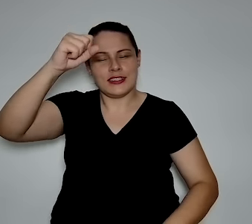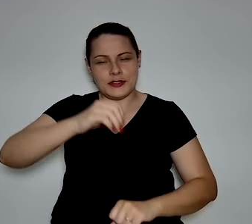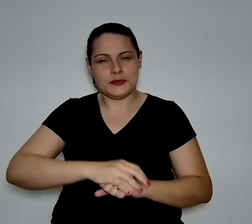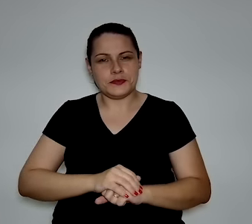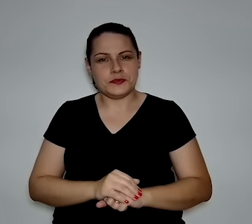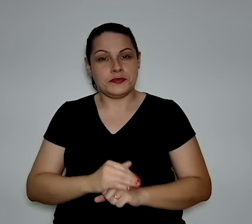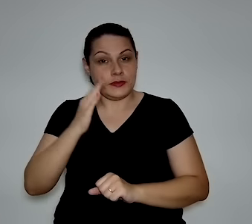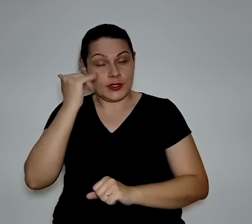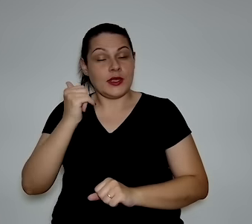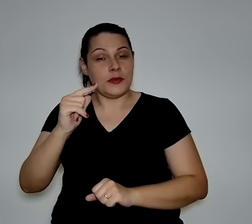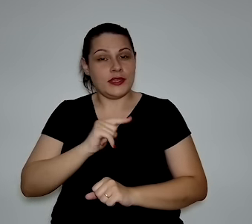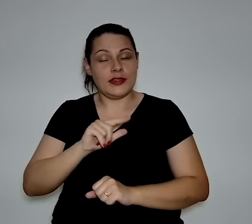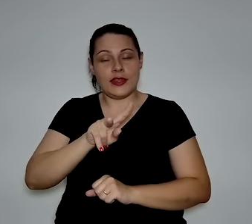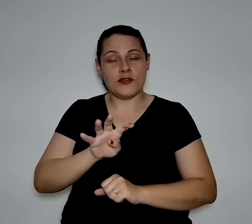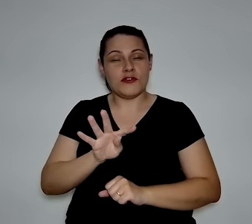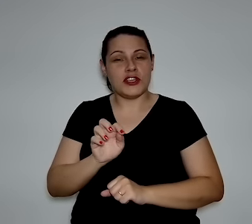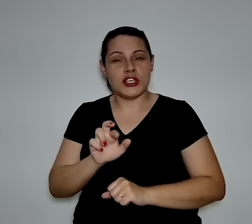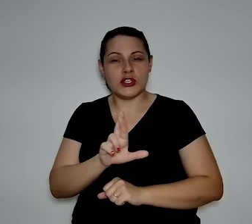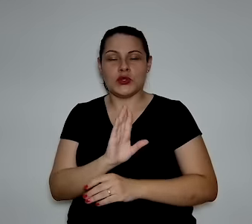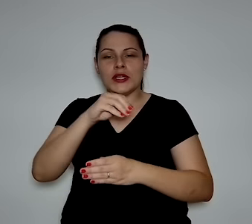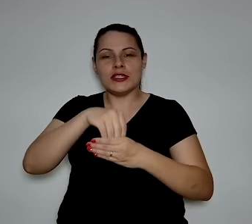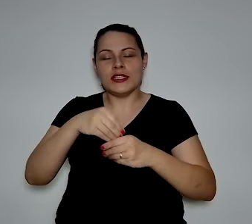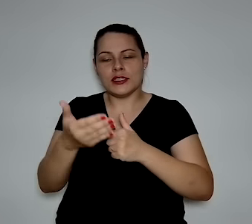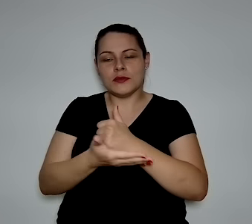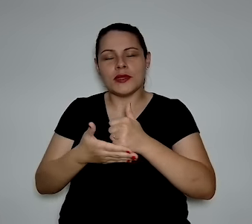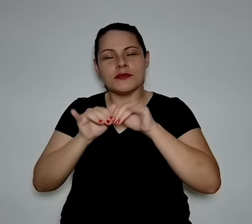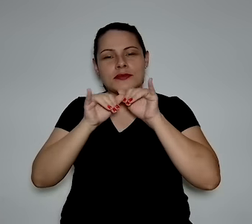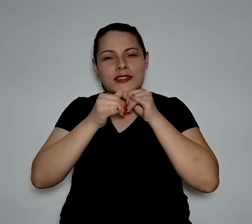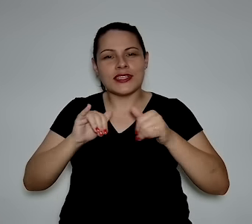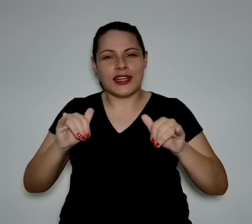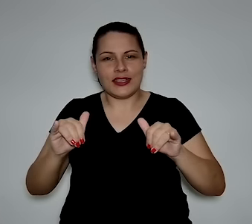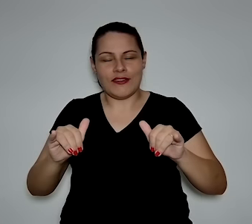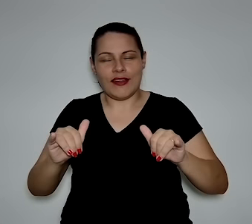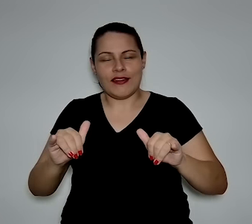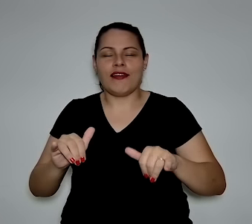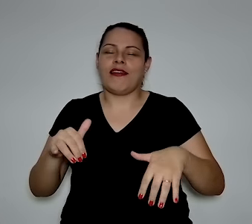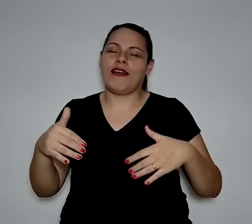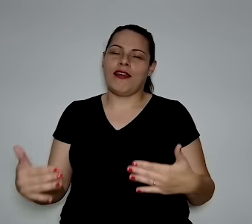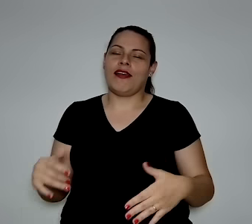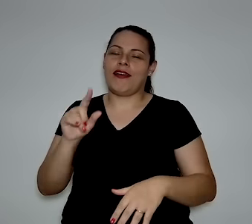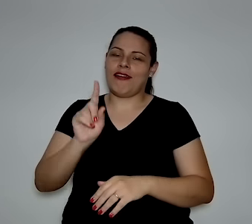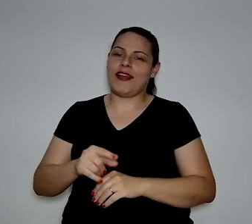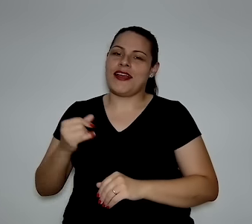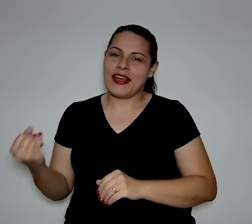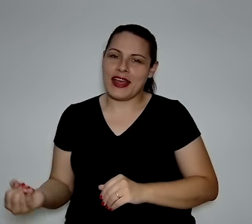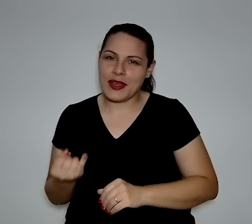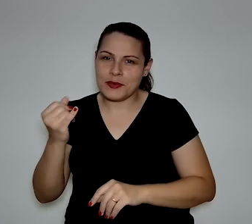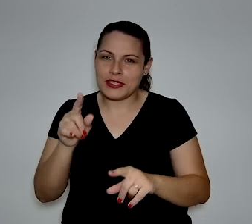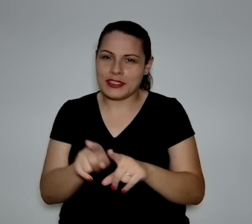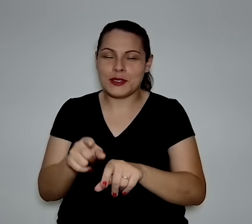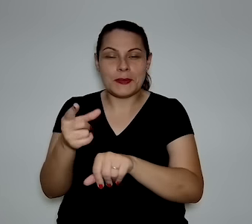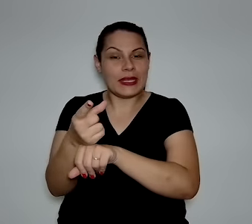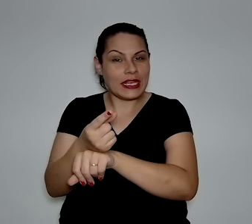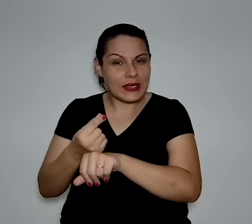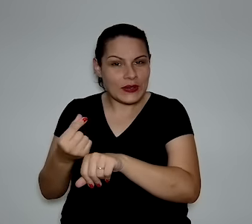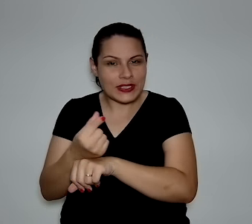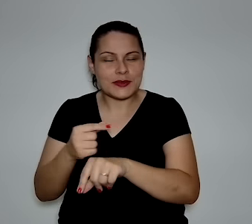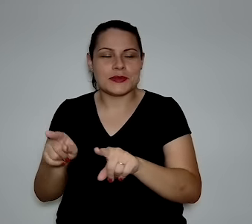Você ter um vetor dentro de uma matriz energética, isso daí é importante